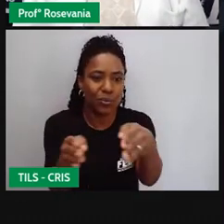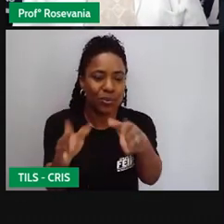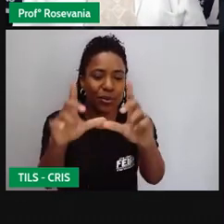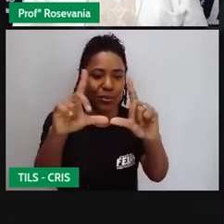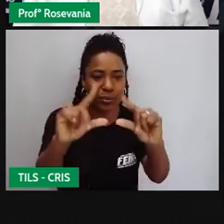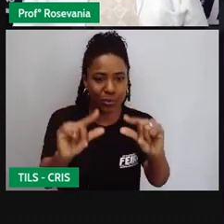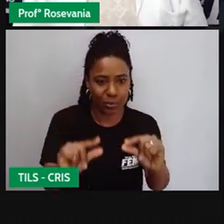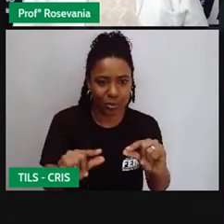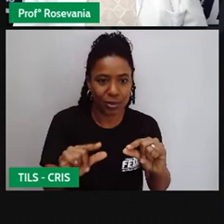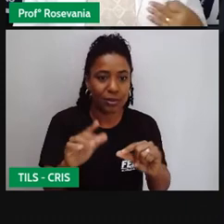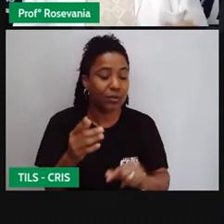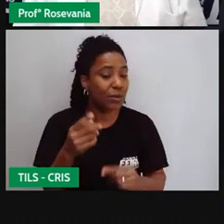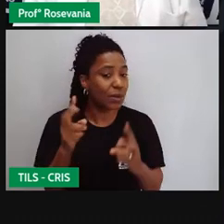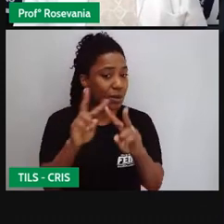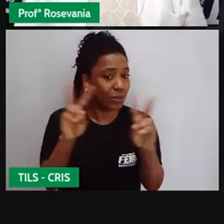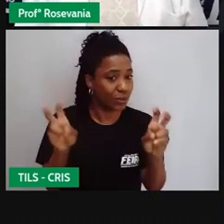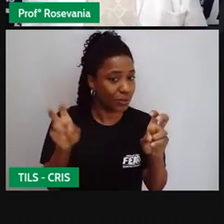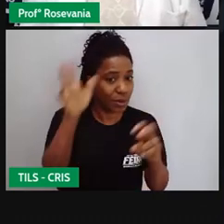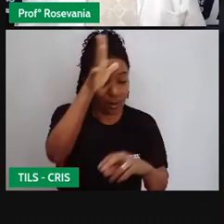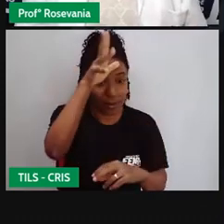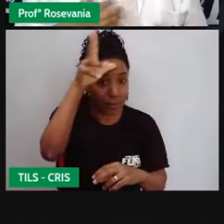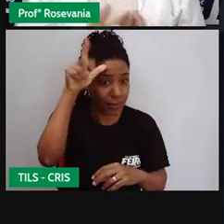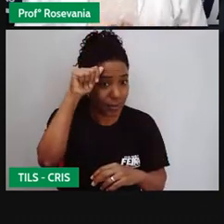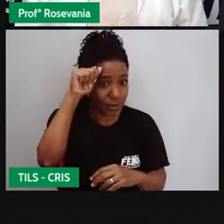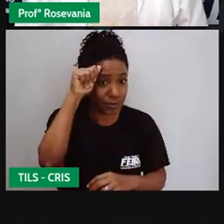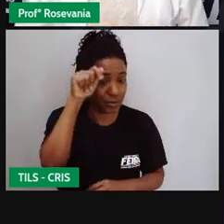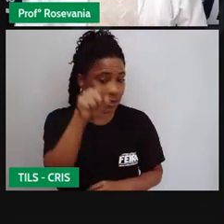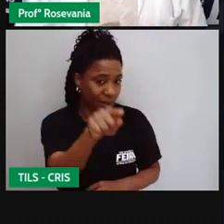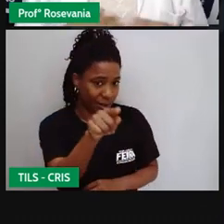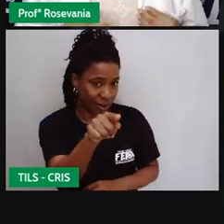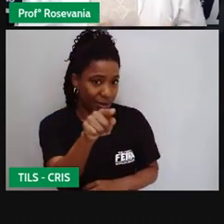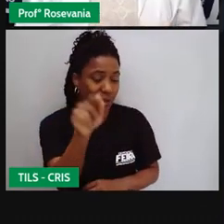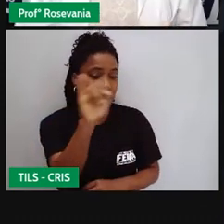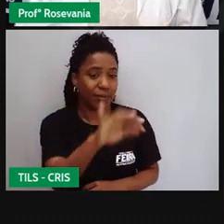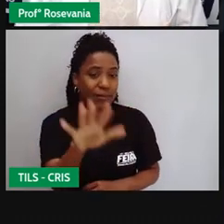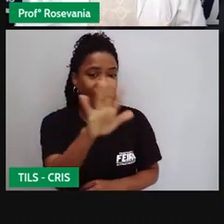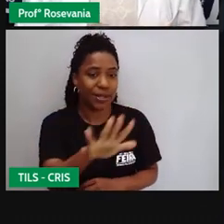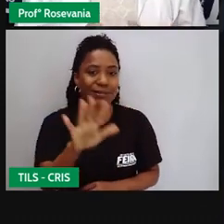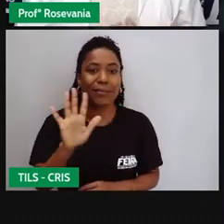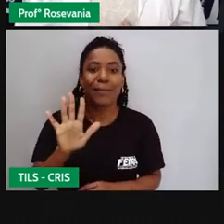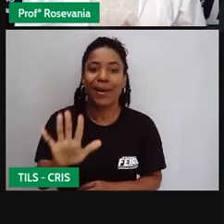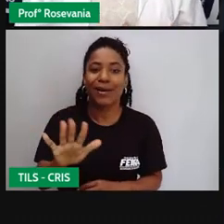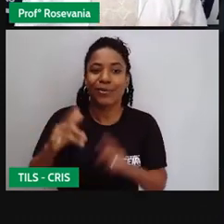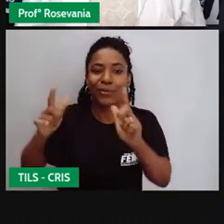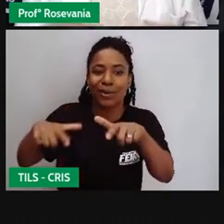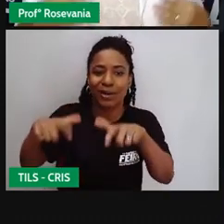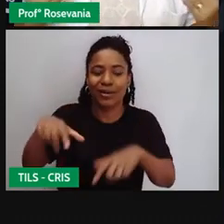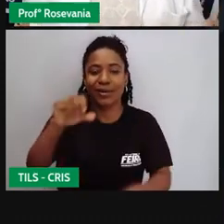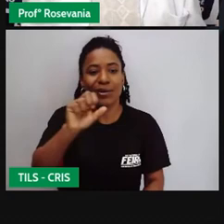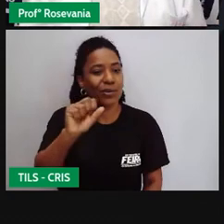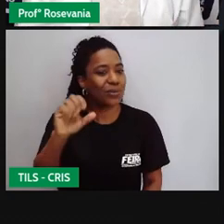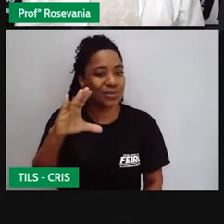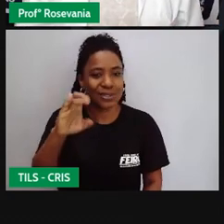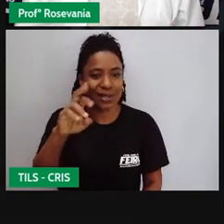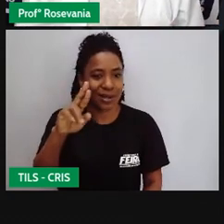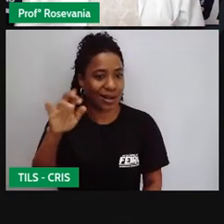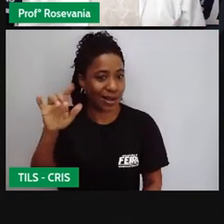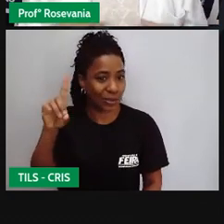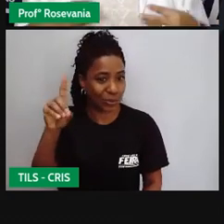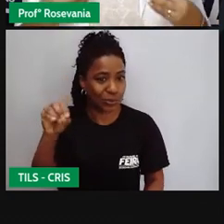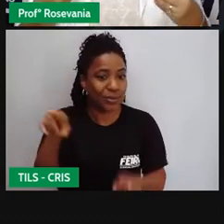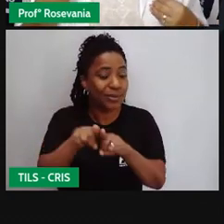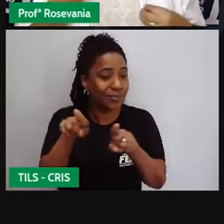Amazônia, mas na realidade o Cerrado também é outro bioma que está sendo ameaçado por conta do desmatamento para a produção,